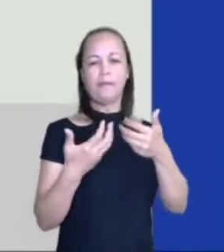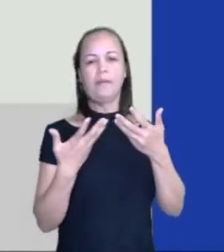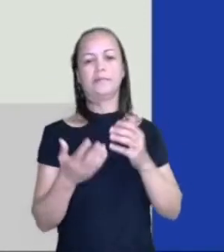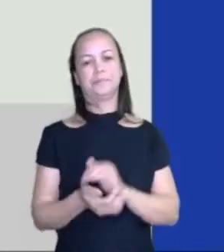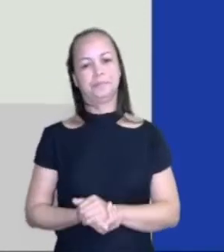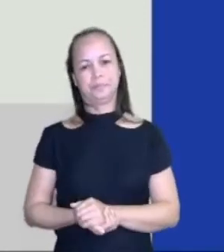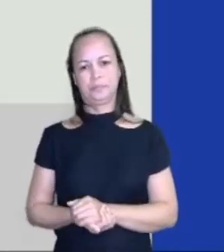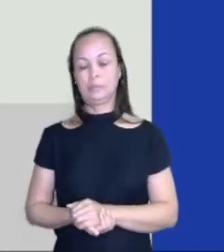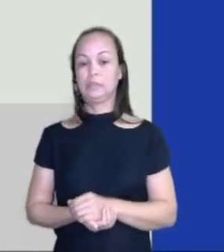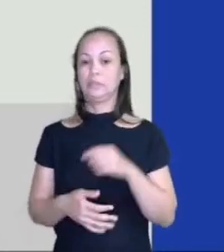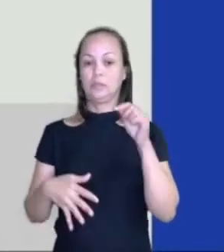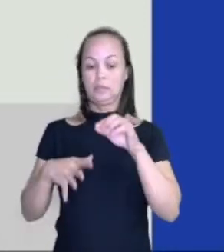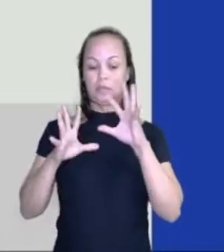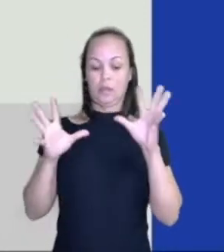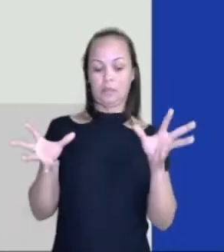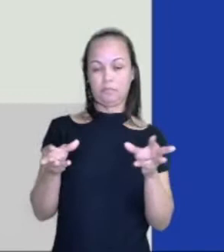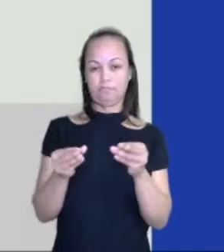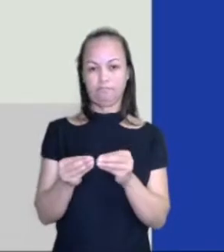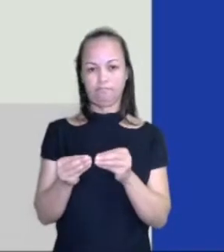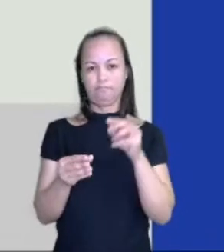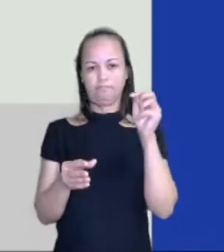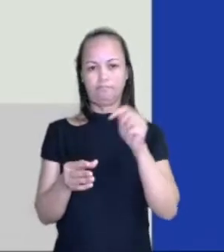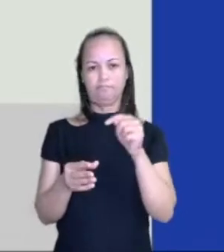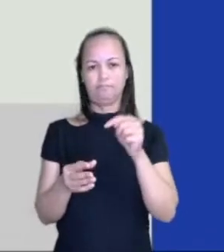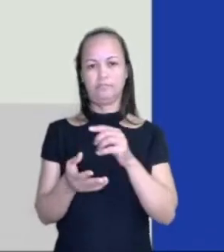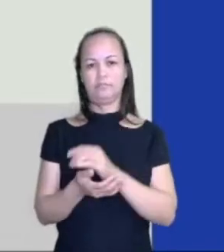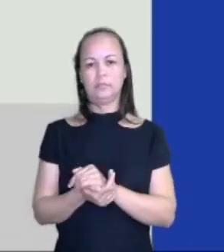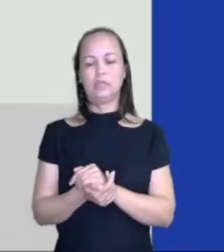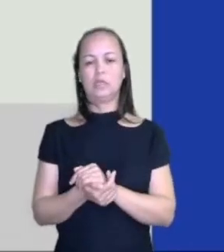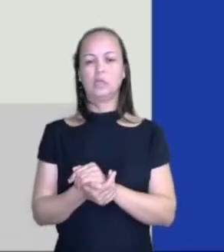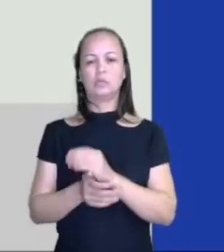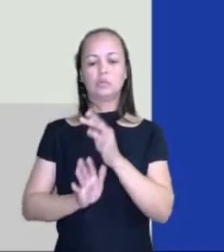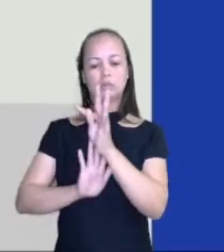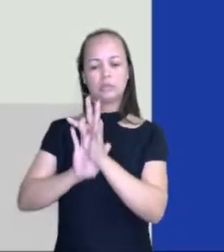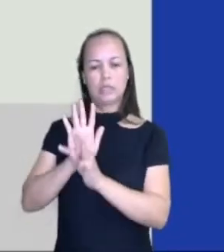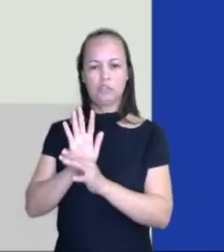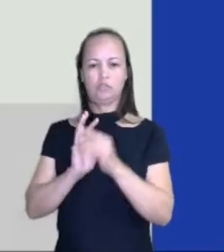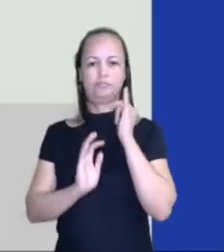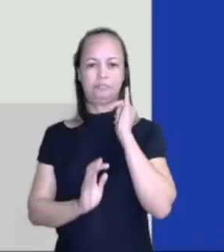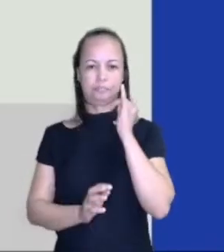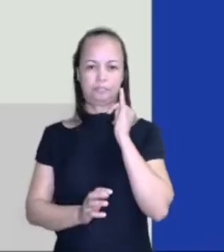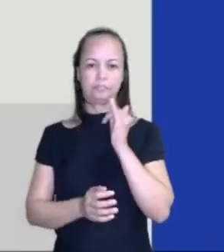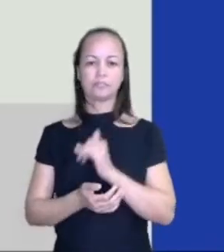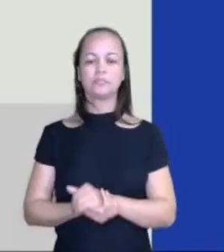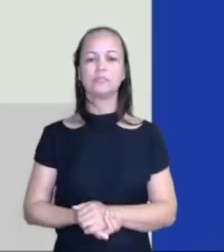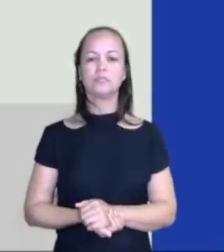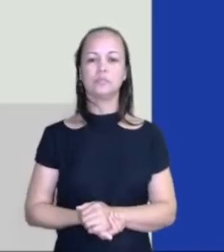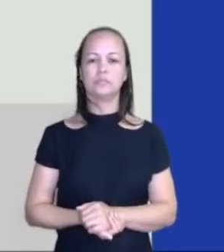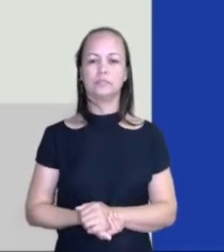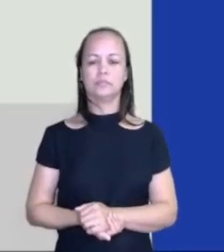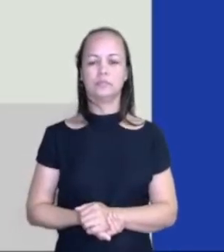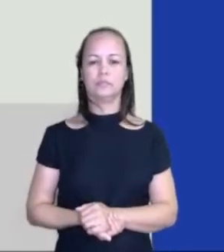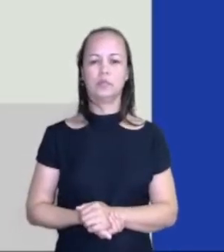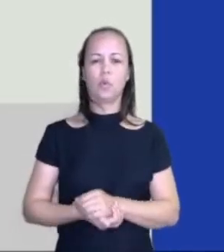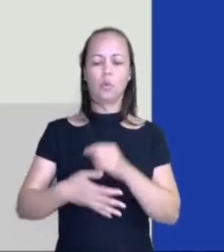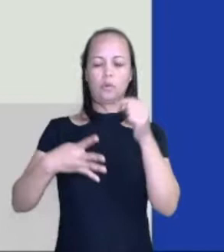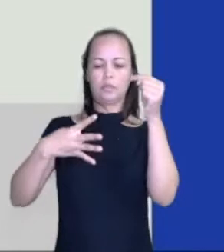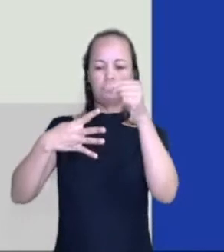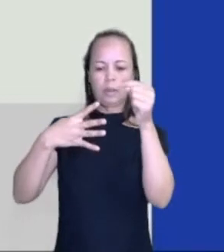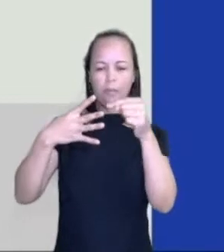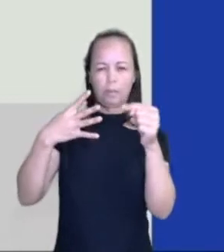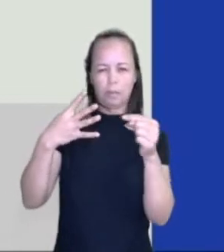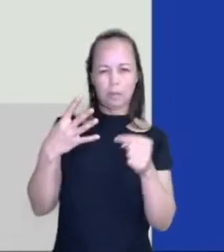Essa aí seria parte da conclusão do texto narrativo. Colocando esses pontos